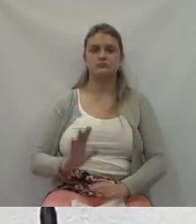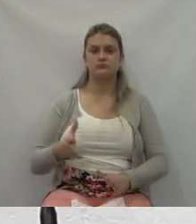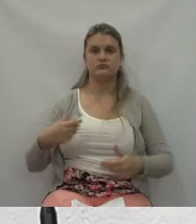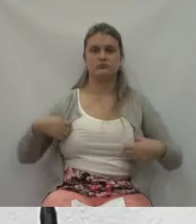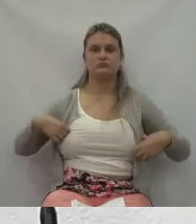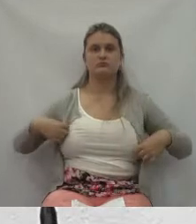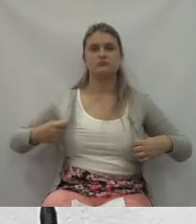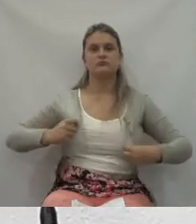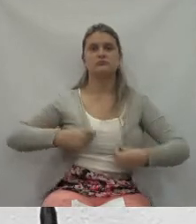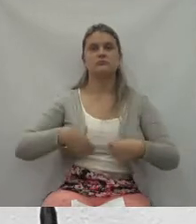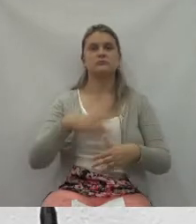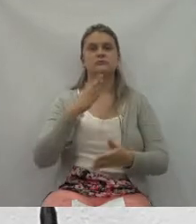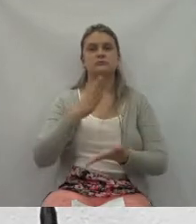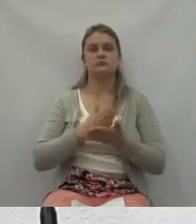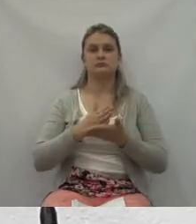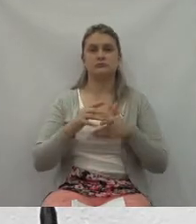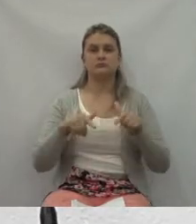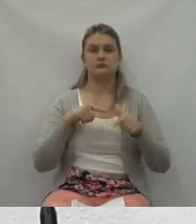aqui,